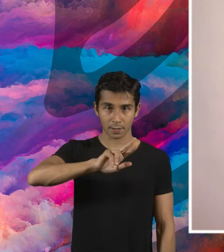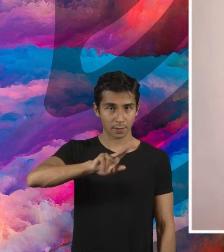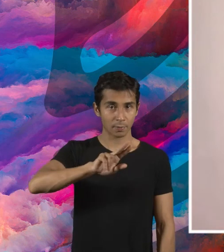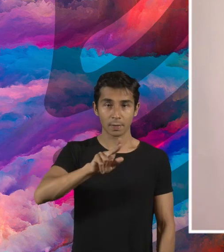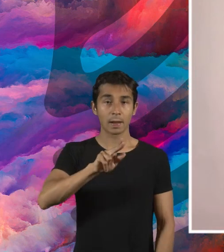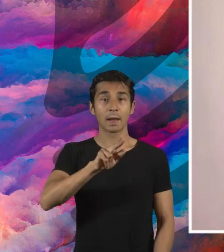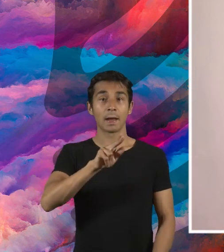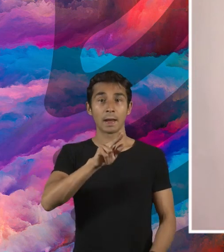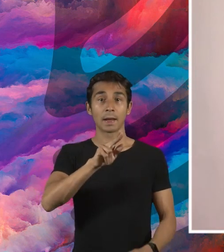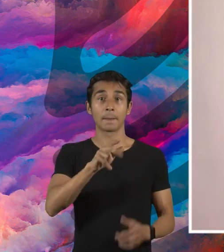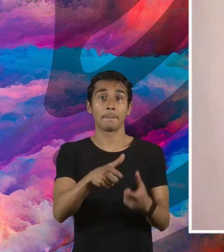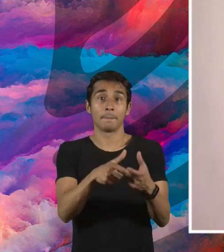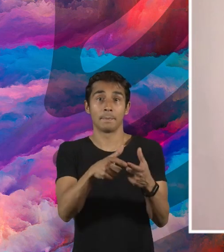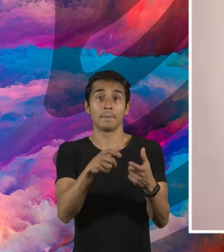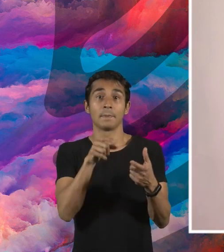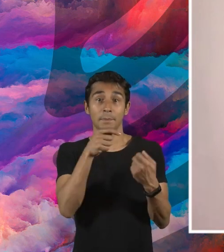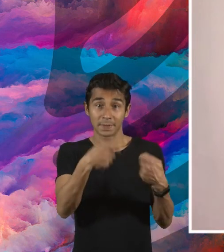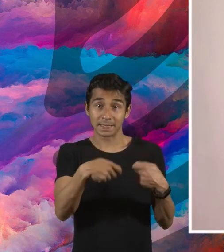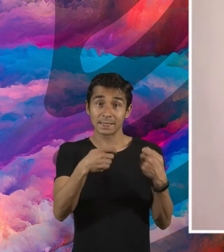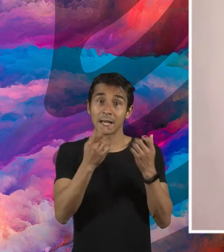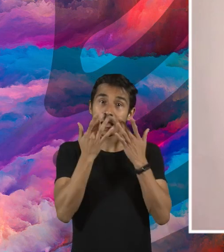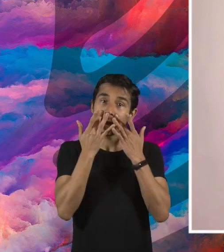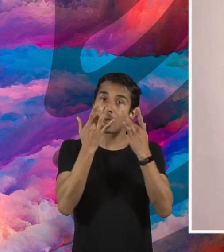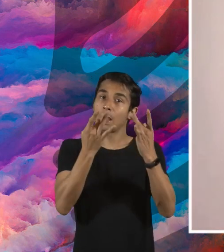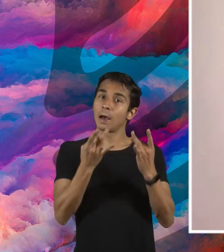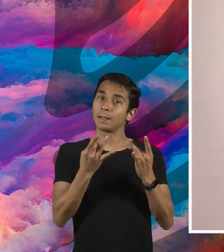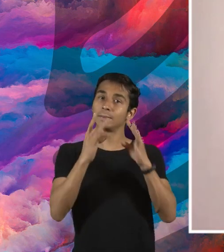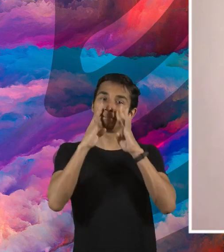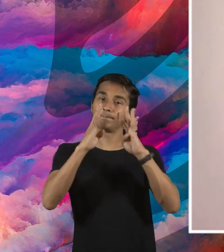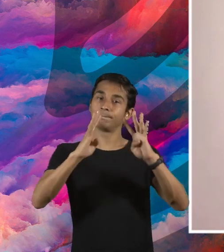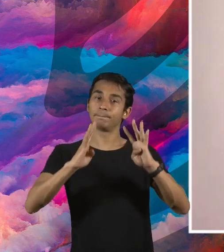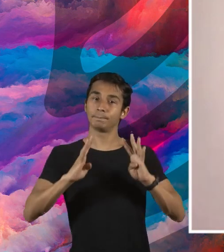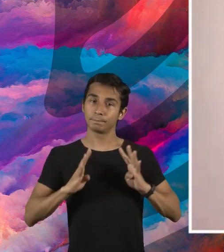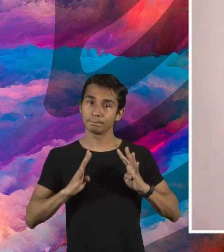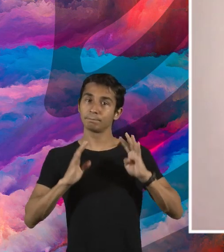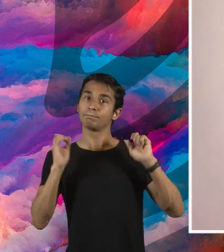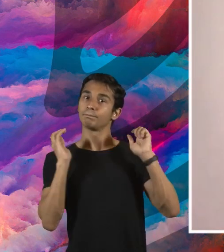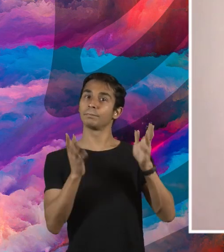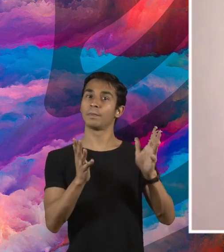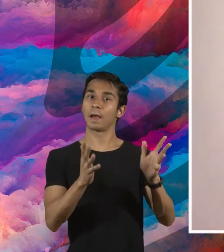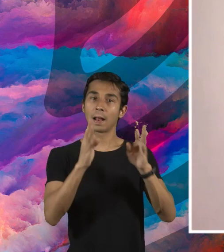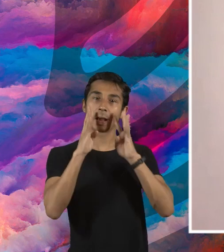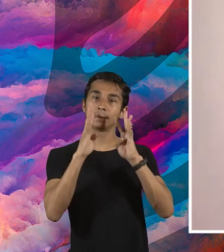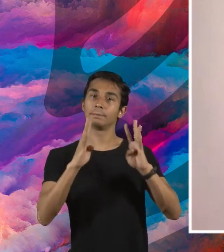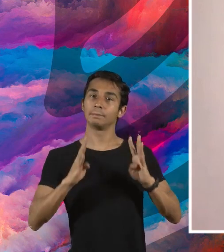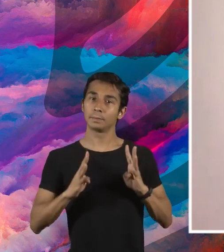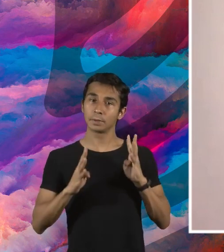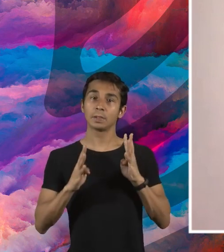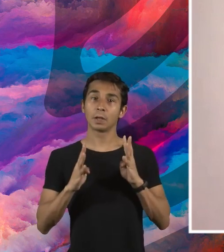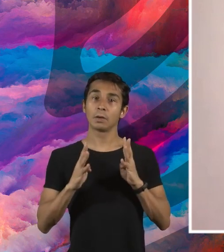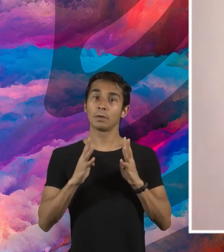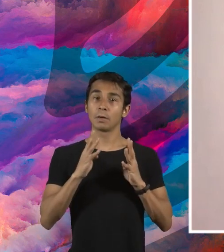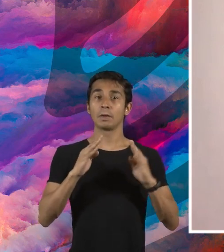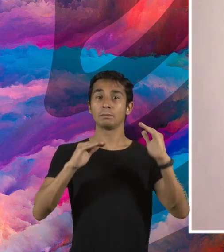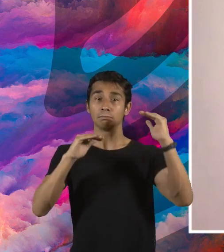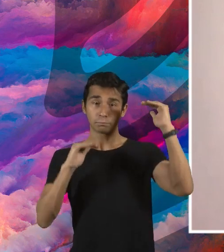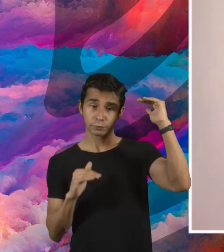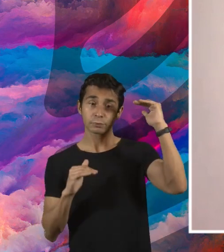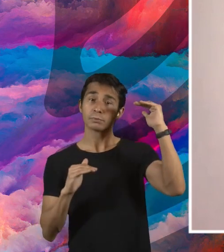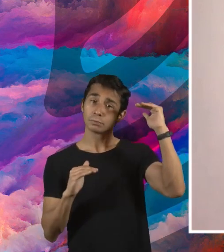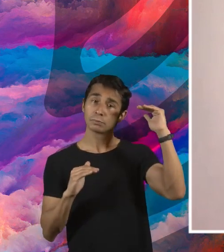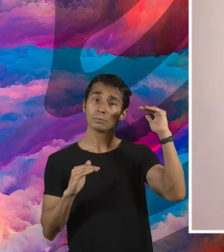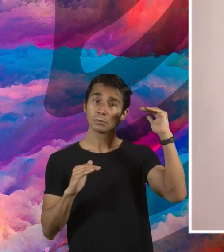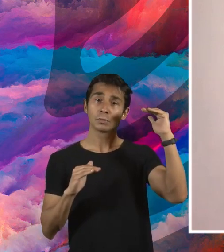que estão ali na ponta, que precisam ouvir a gente, que precisam entender a problemática que a gente não parte do mesmo lugar, né? A gente